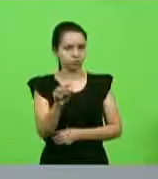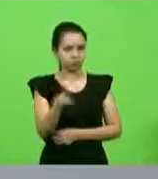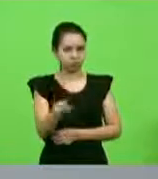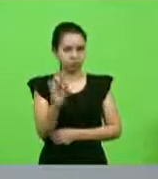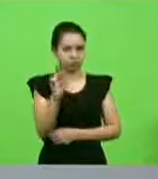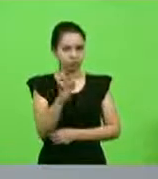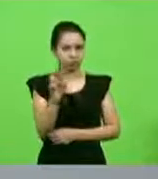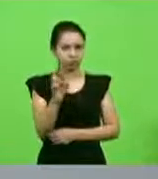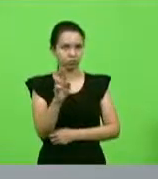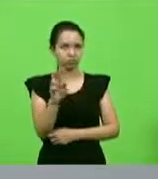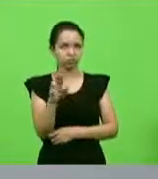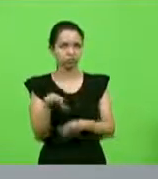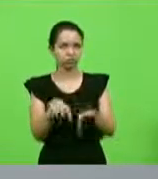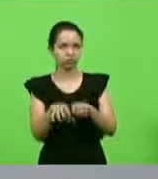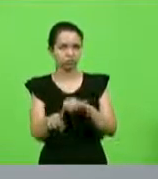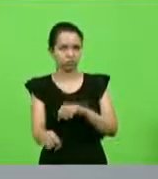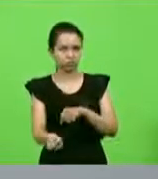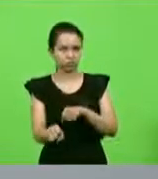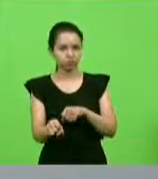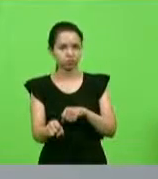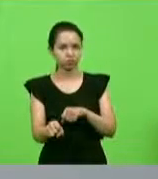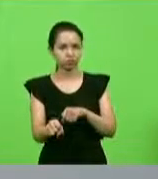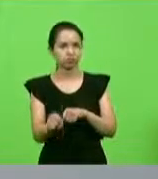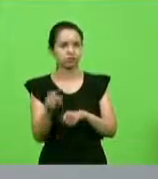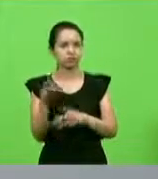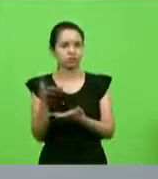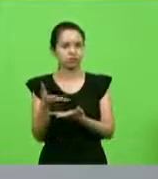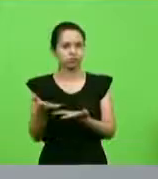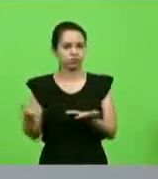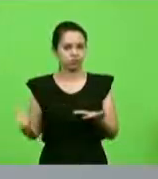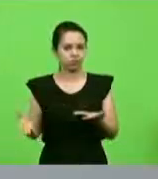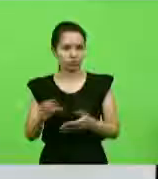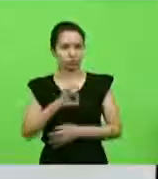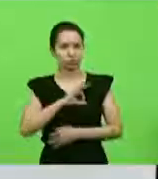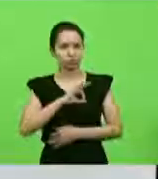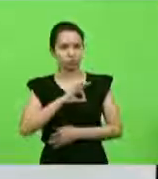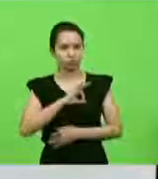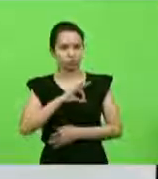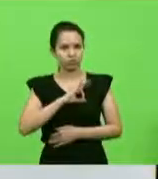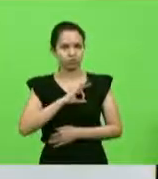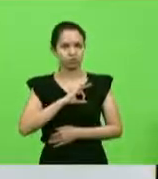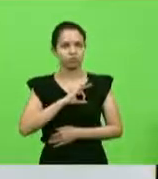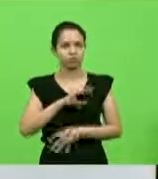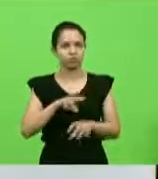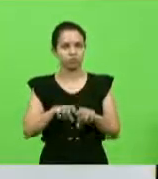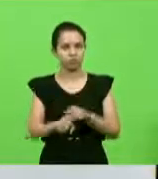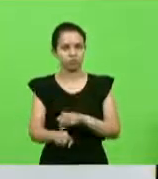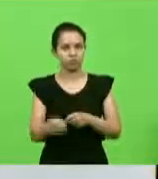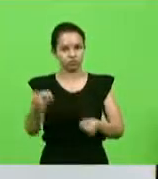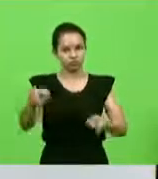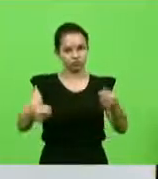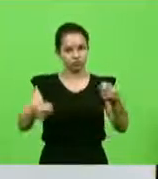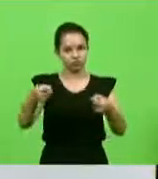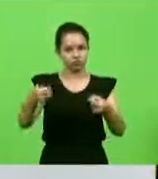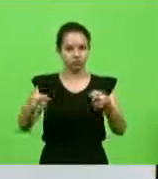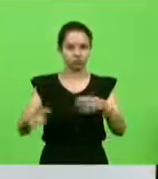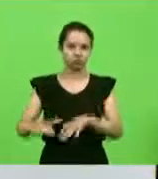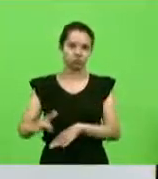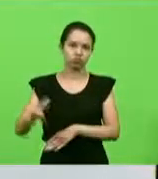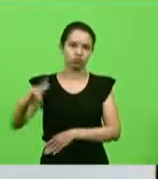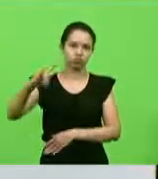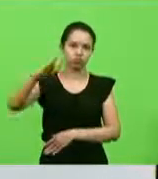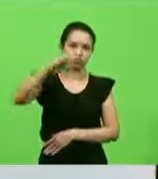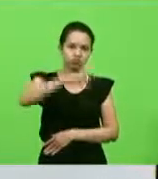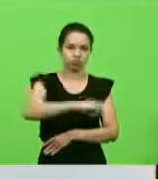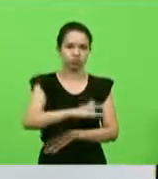formar oficiais a piloto. Por que que gastam dinheiro público